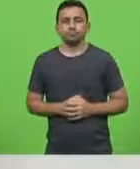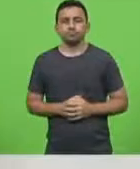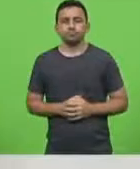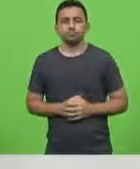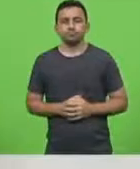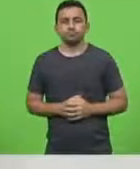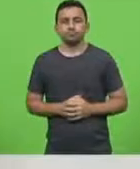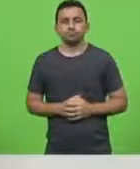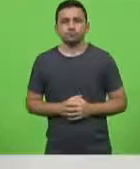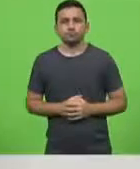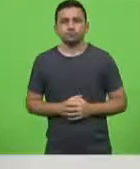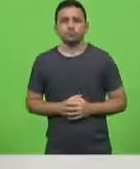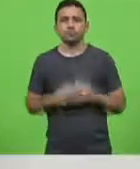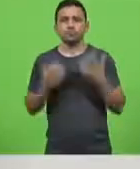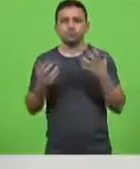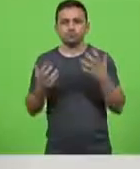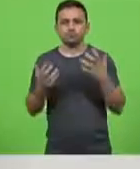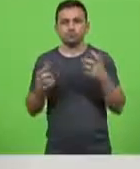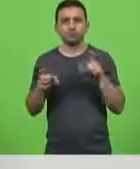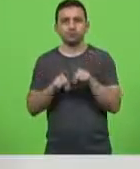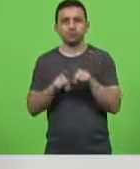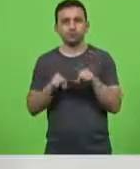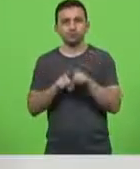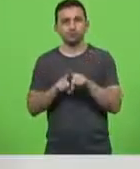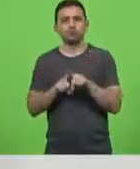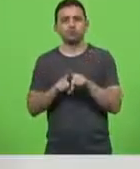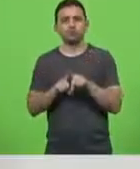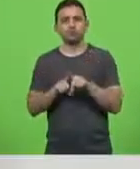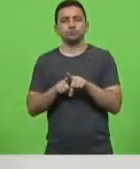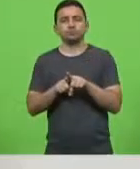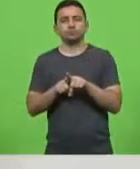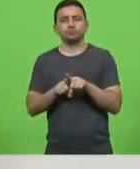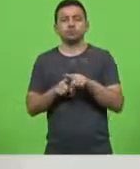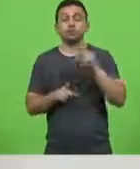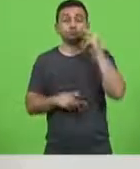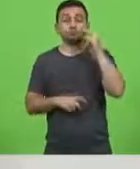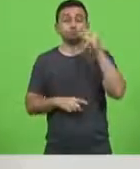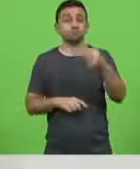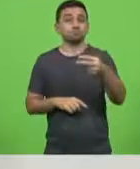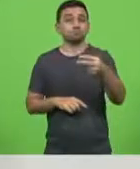quero aqui também reconhecer